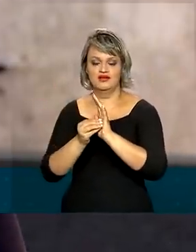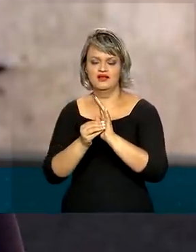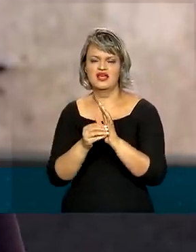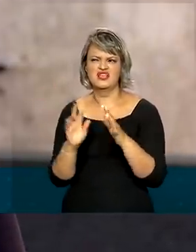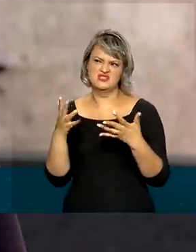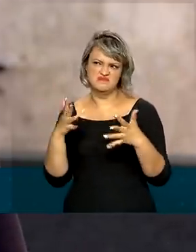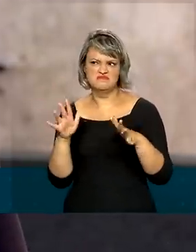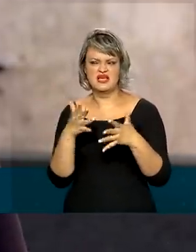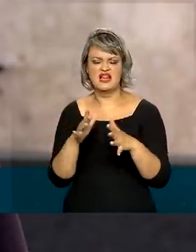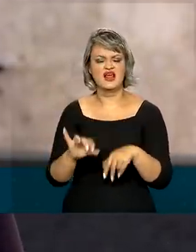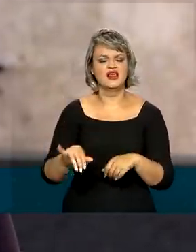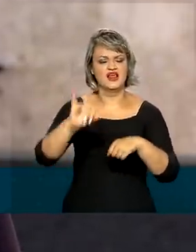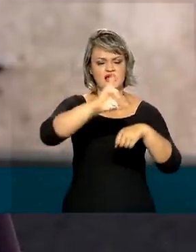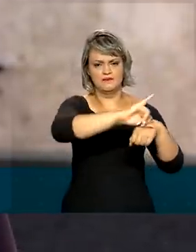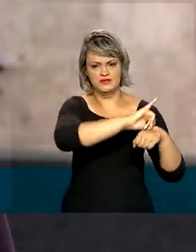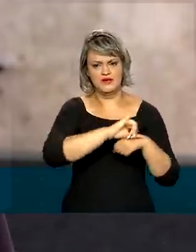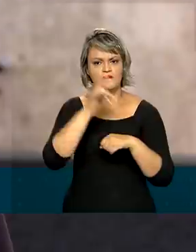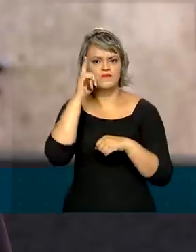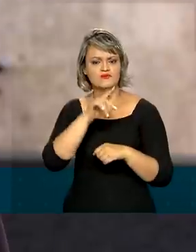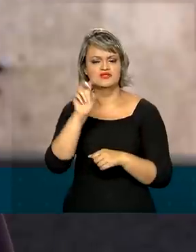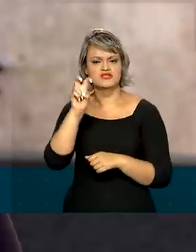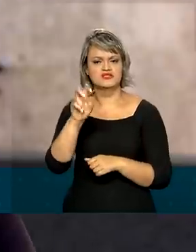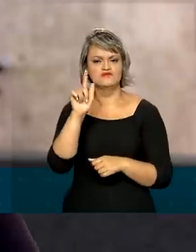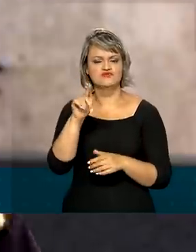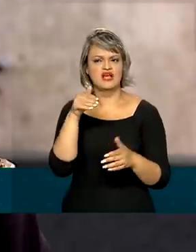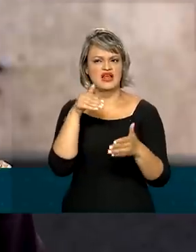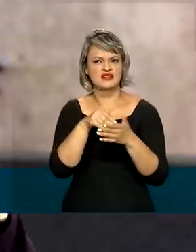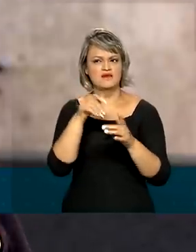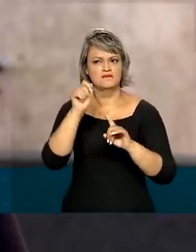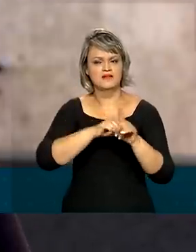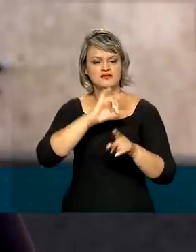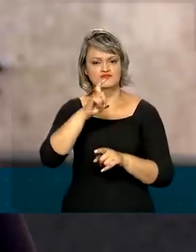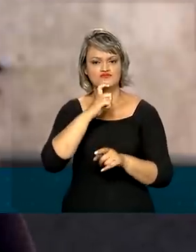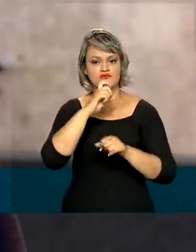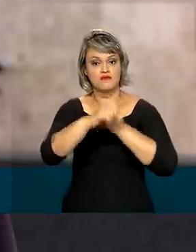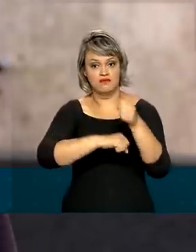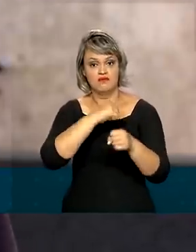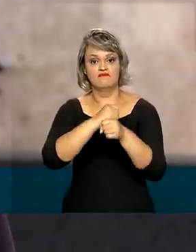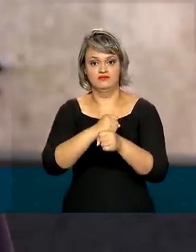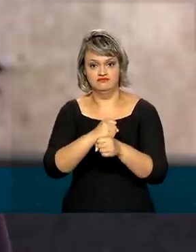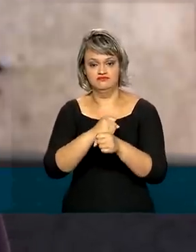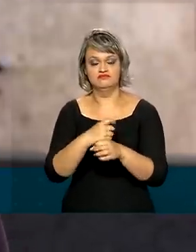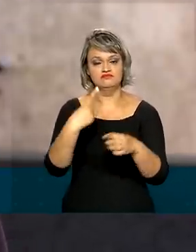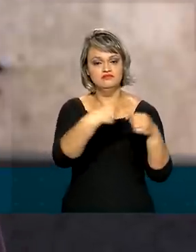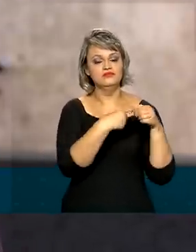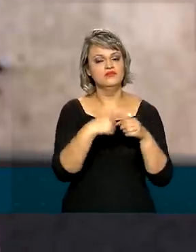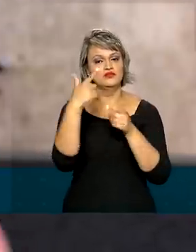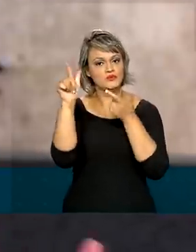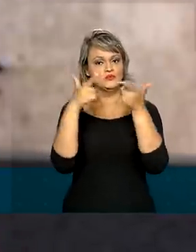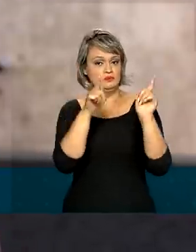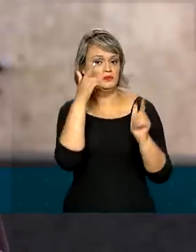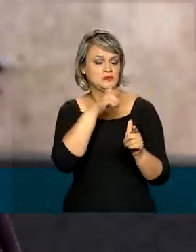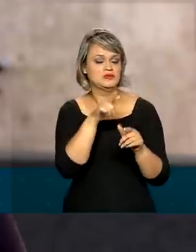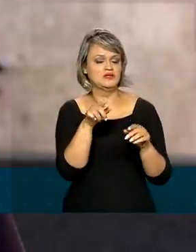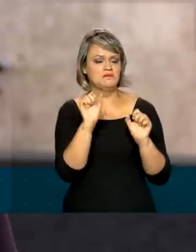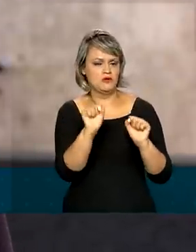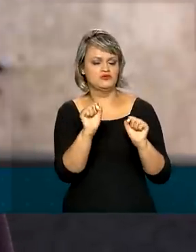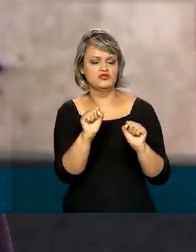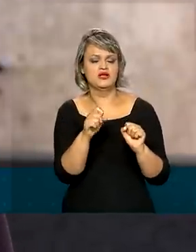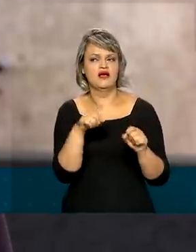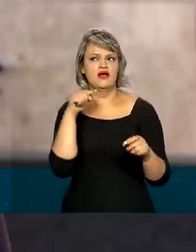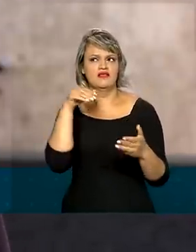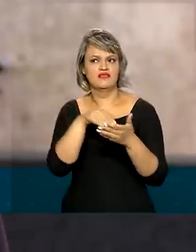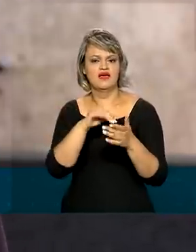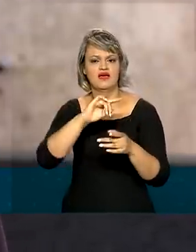é que todas as capitais tenham internet 5G em julho do ano que vem. Outras cidades também devem contar com a tecnologia, até